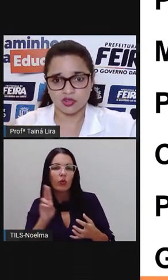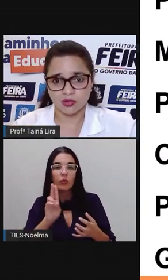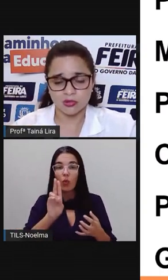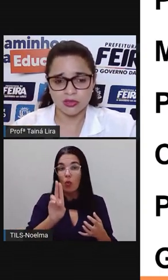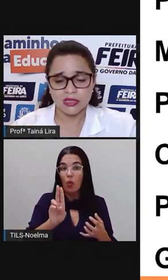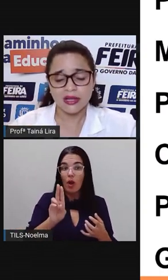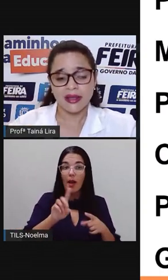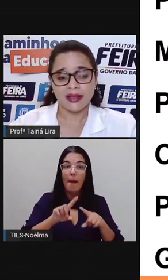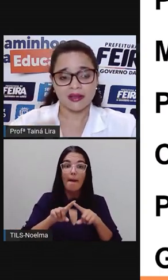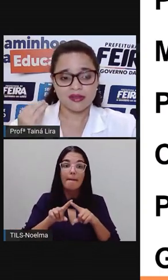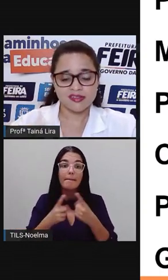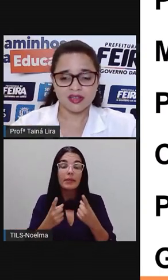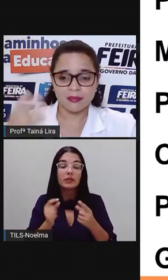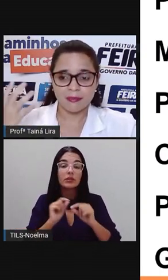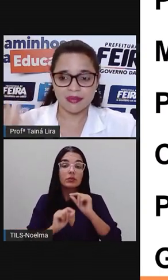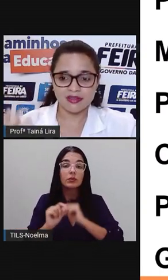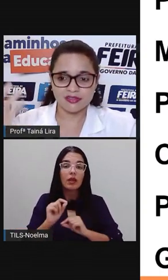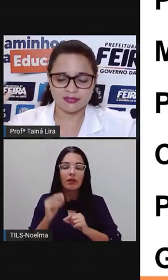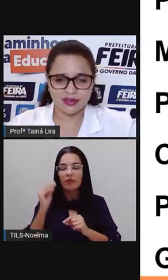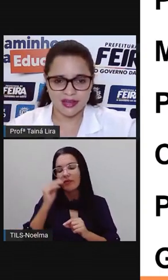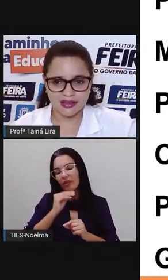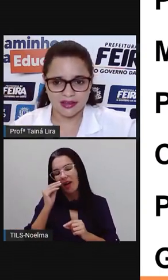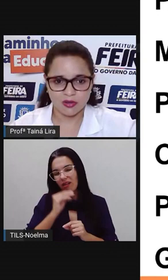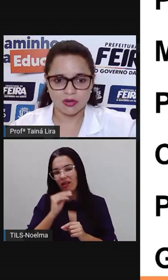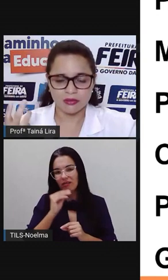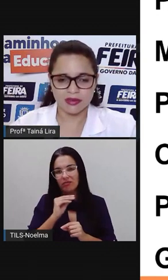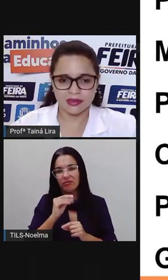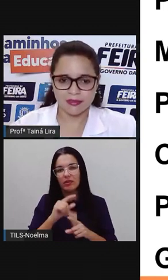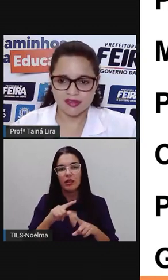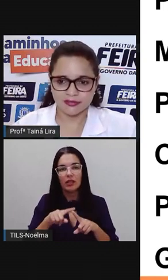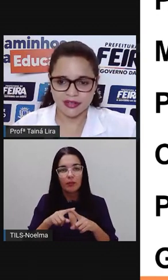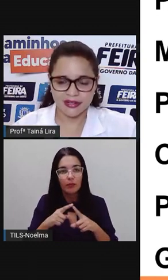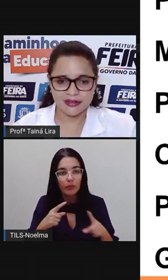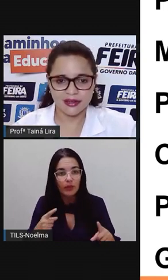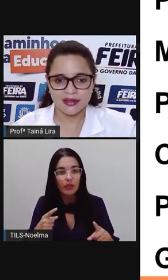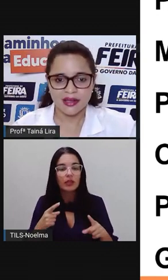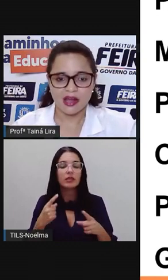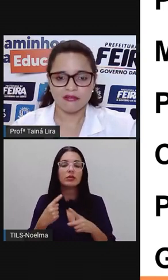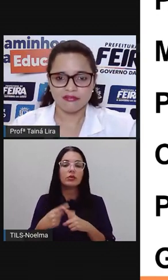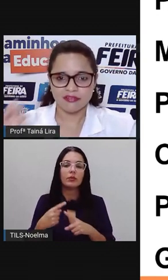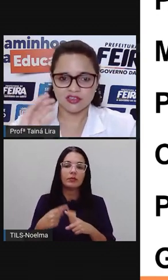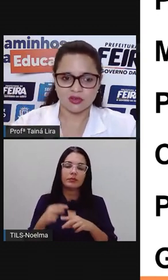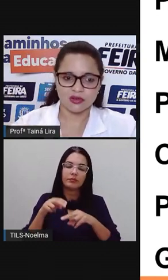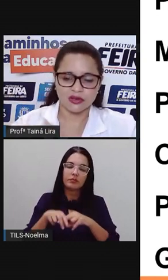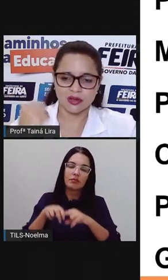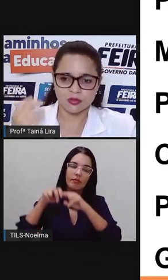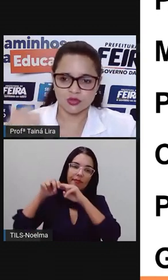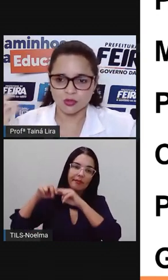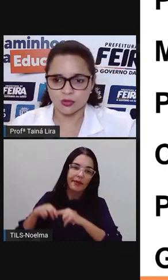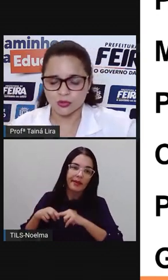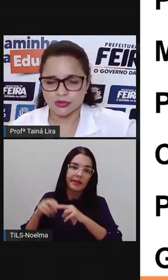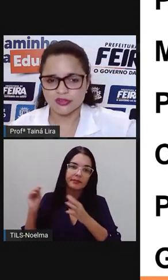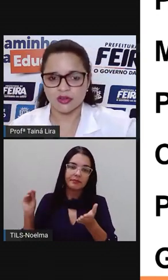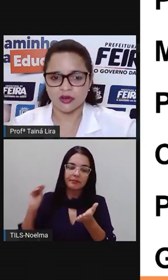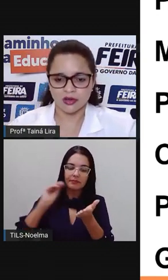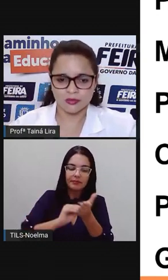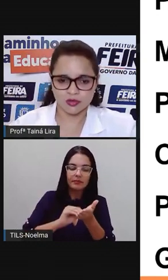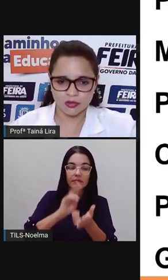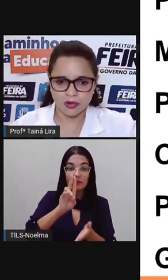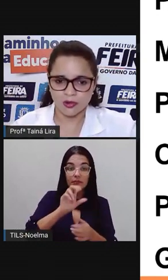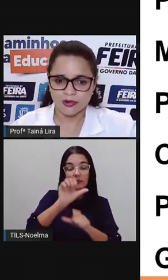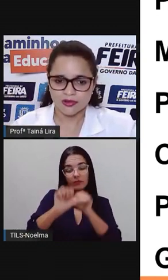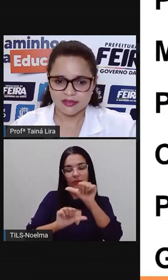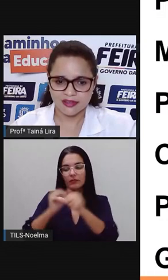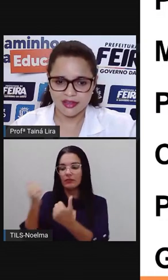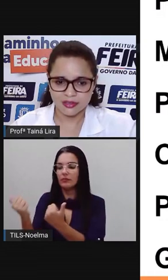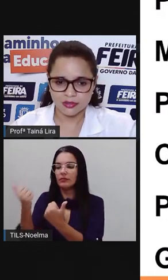o som de U, ela é uma sílaba mais fraca. Como ela é mais fraca, ao invés de colocarmos o U, nós colocamos